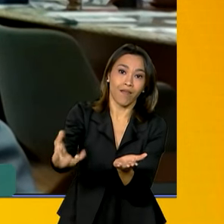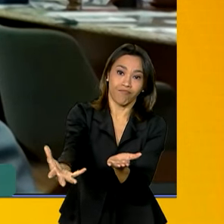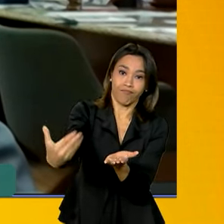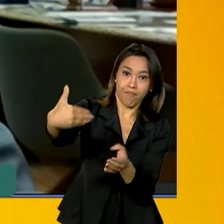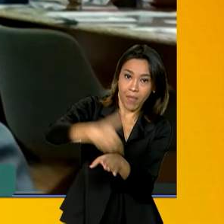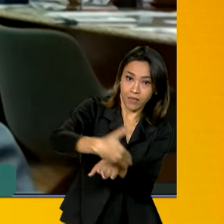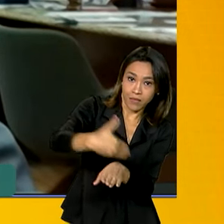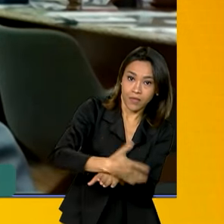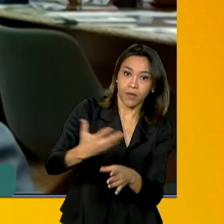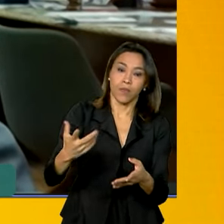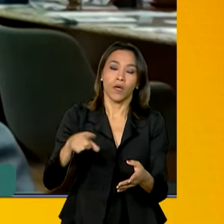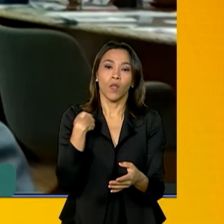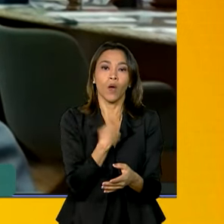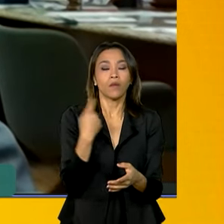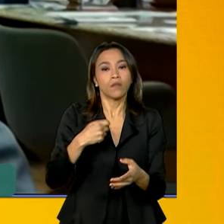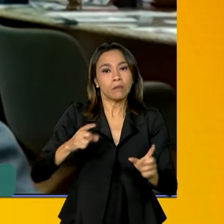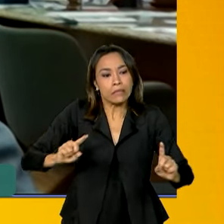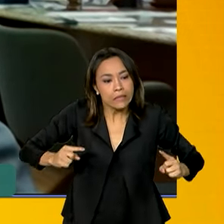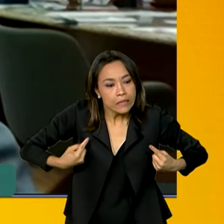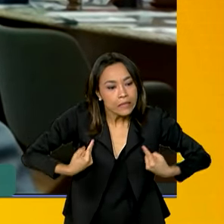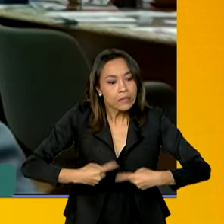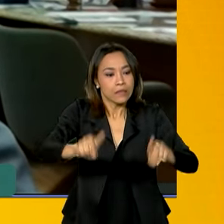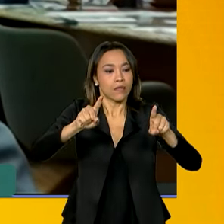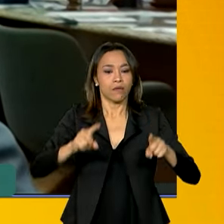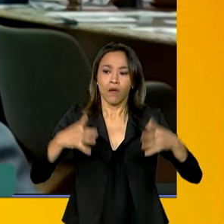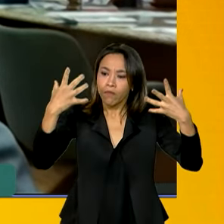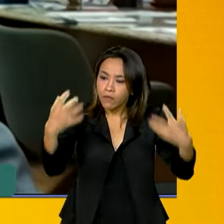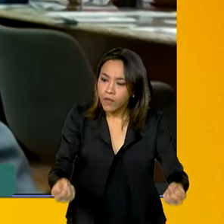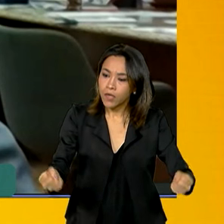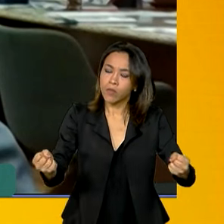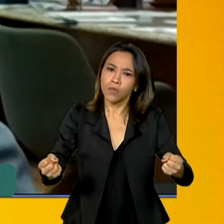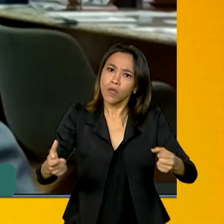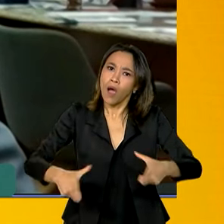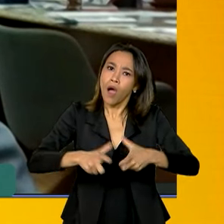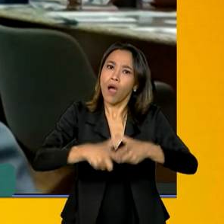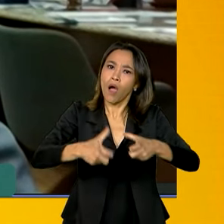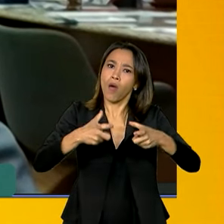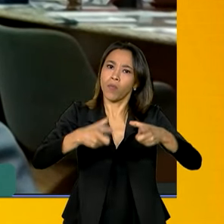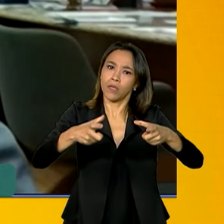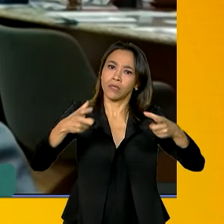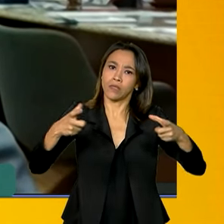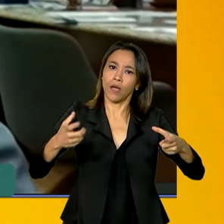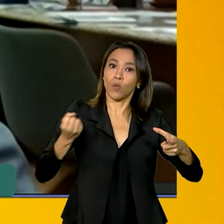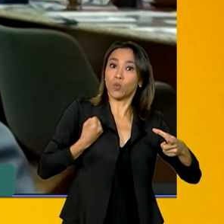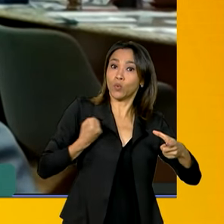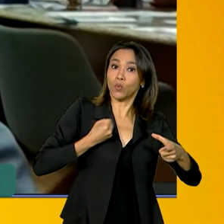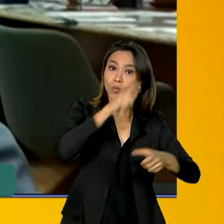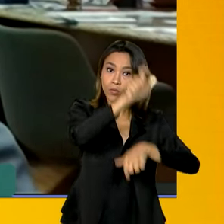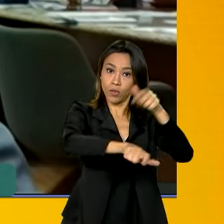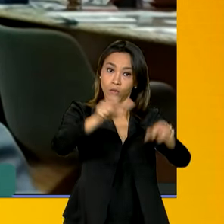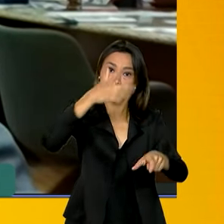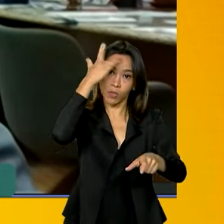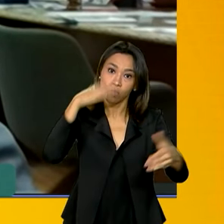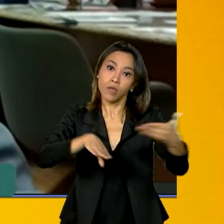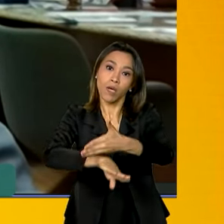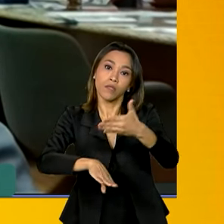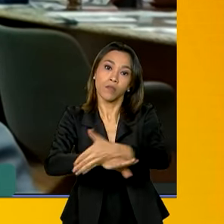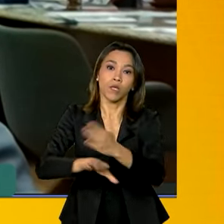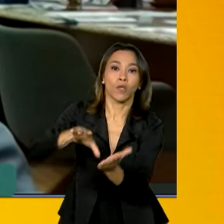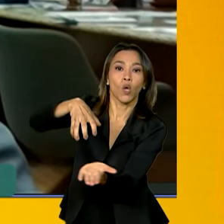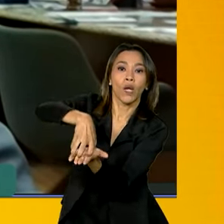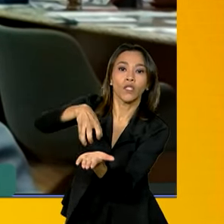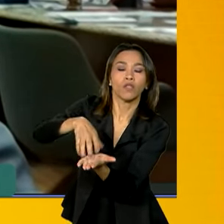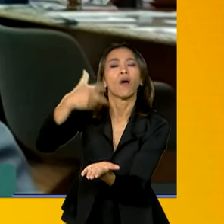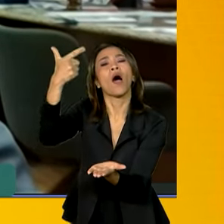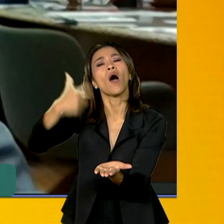nos desafiar a aumentar o número de agricultores cooperativados, aumentar o número de agricultores. Onde que tem muitas